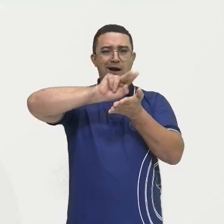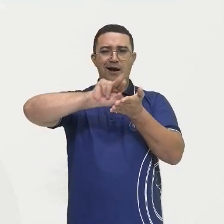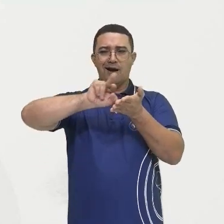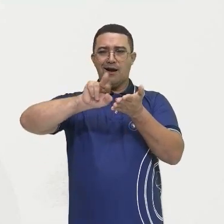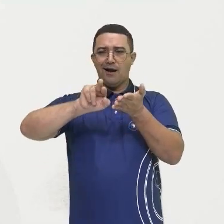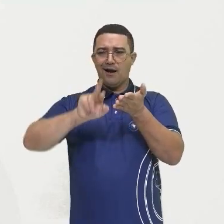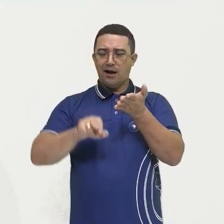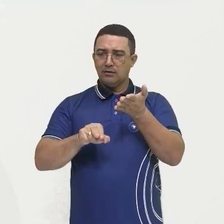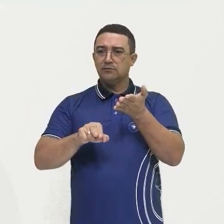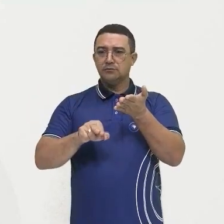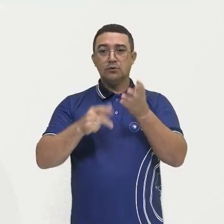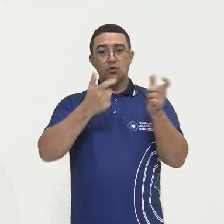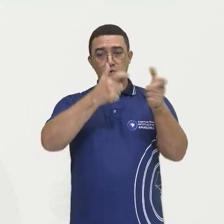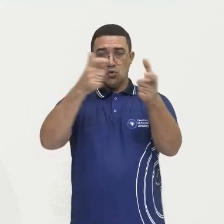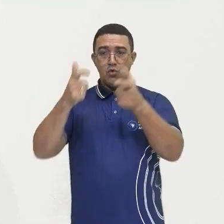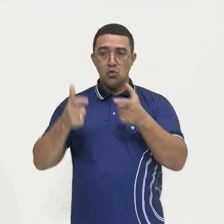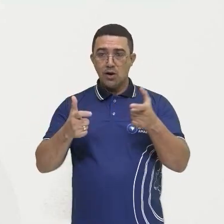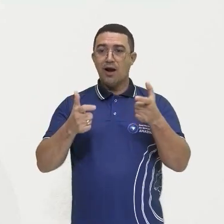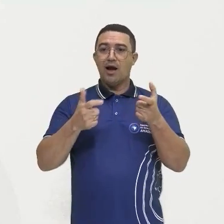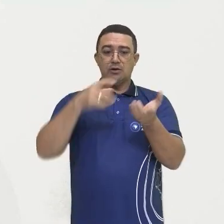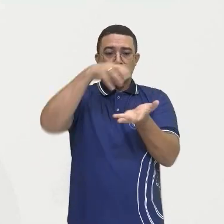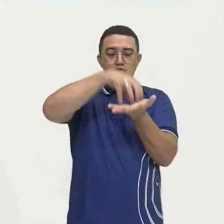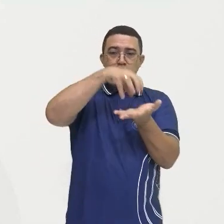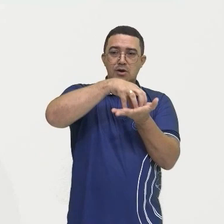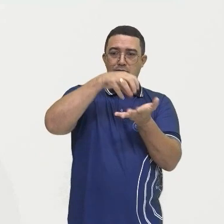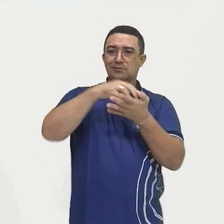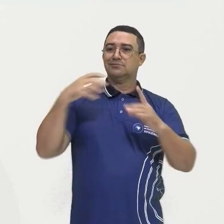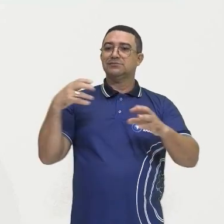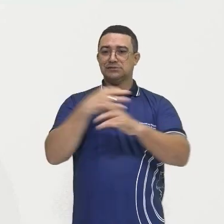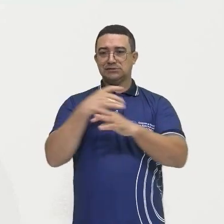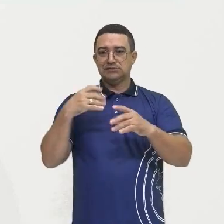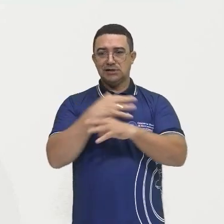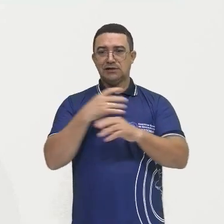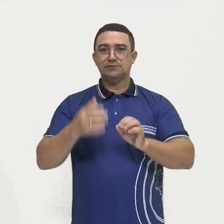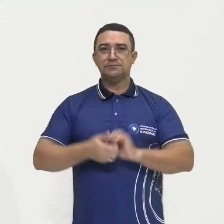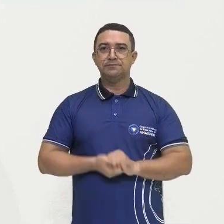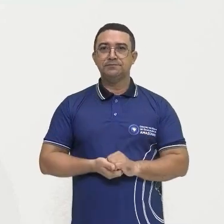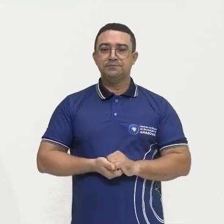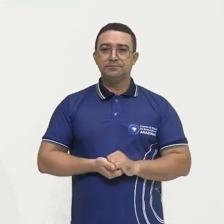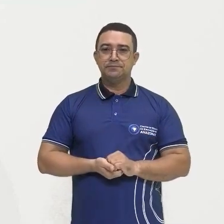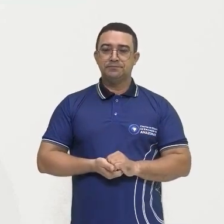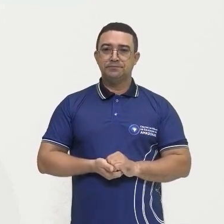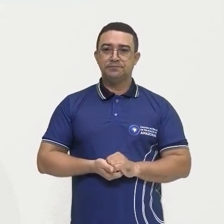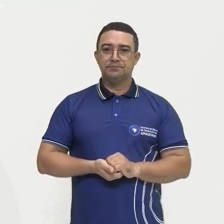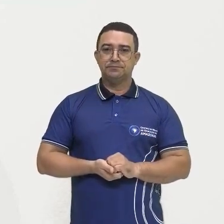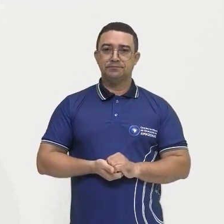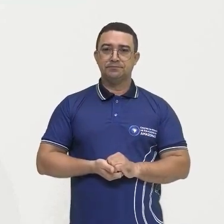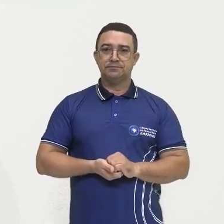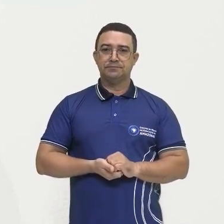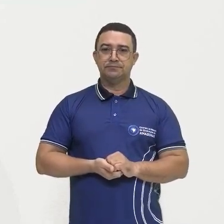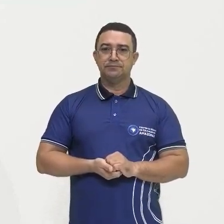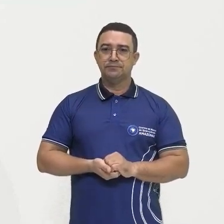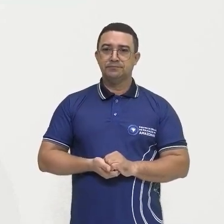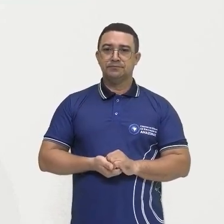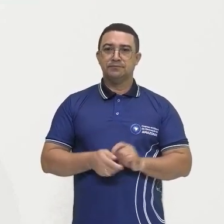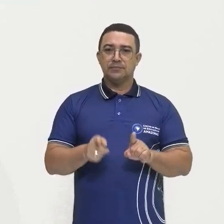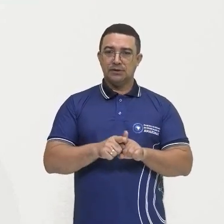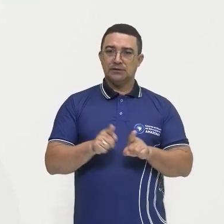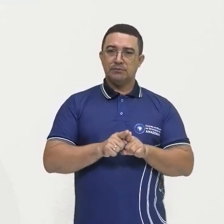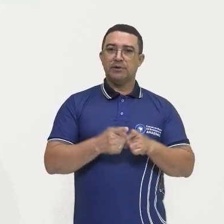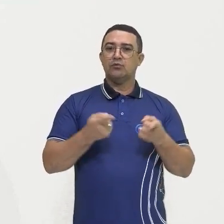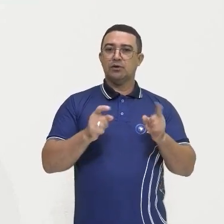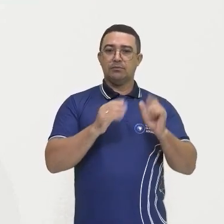outros conglomerados, outros núcleos urbanos. E aí nós temos também a Vila dos